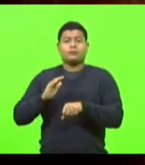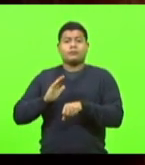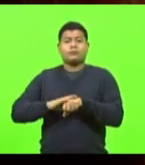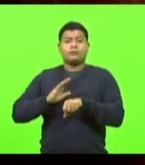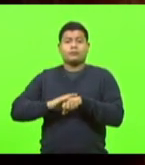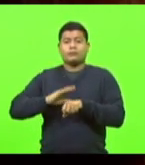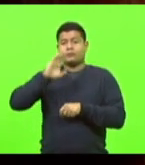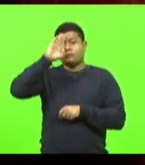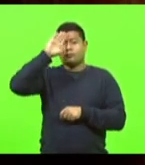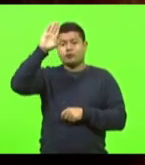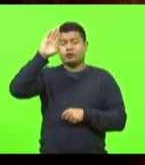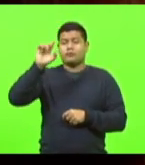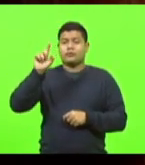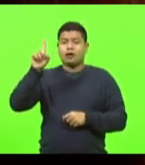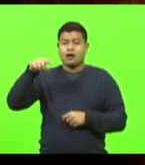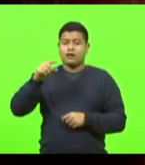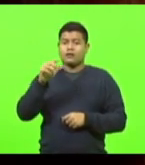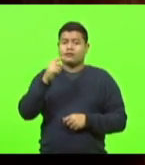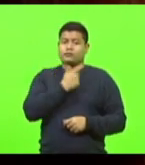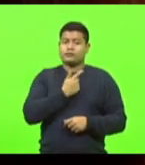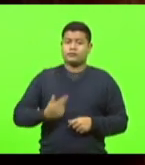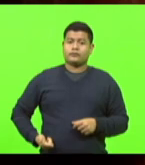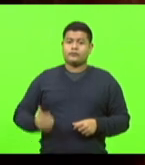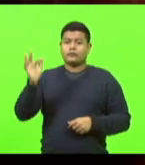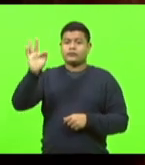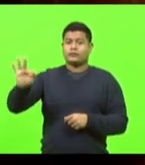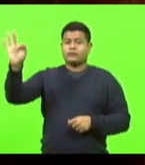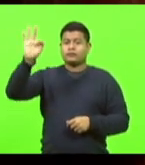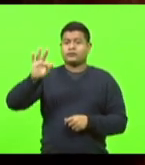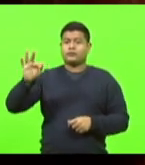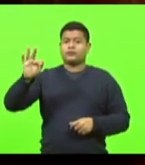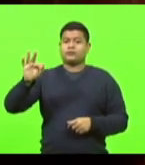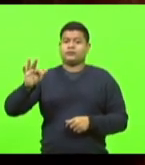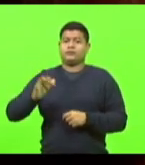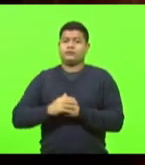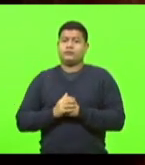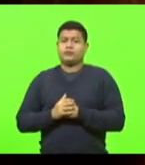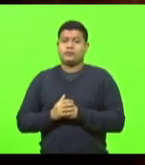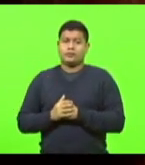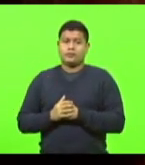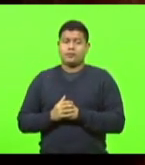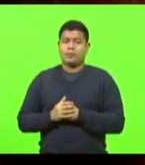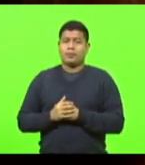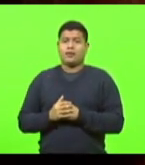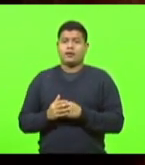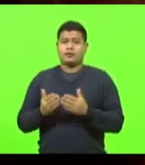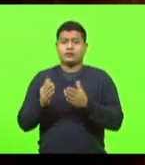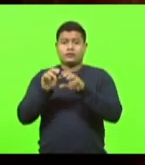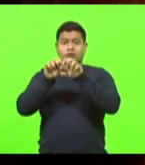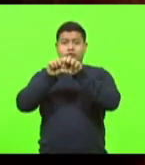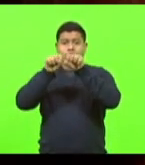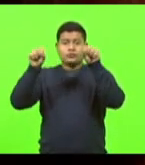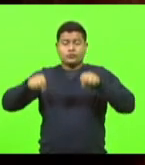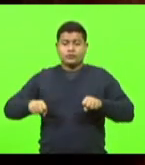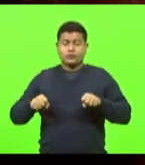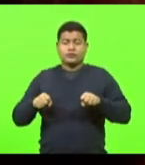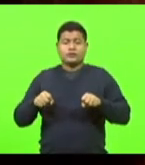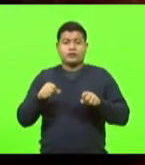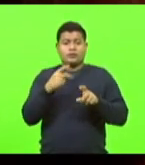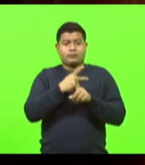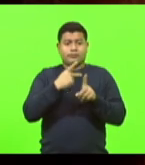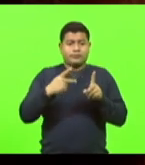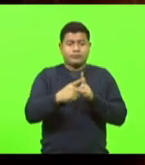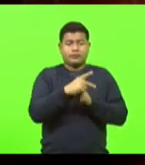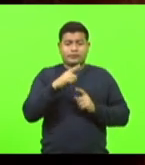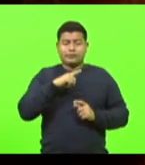comprometimento de sua folha com o seu sistema de previdência. Então, nós estamos